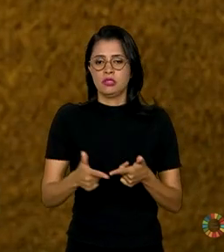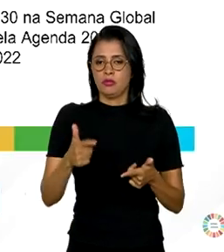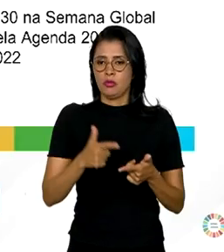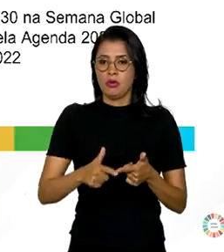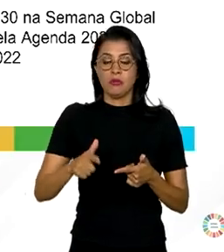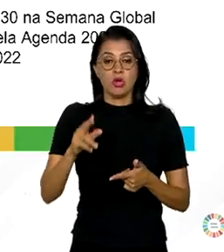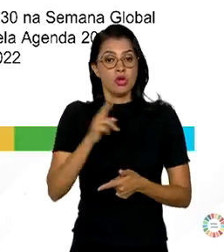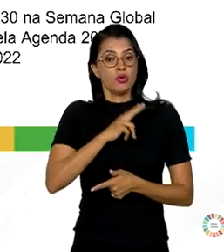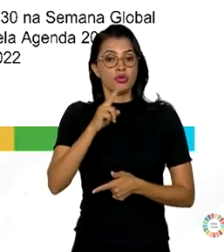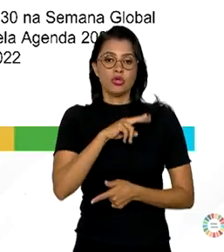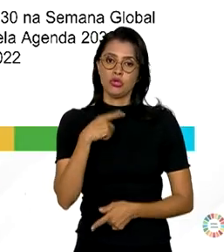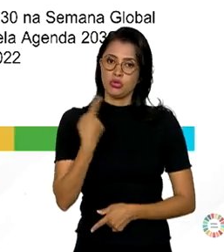mais urgentes do nosso país.